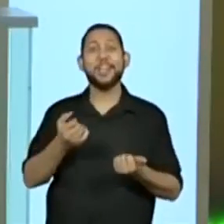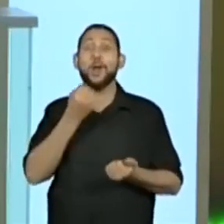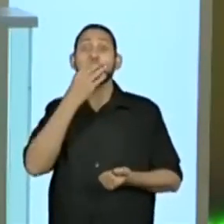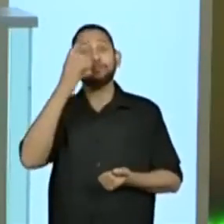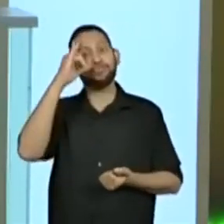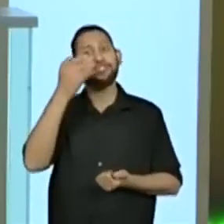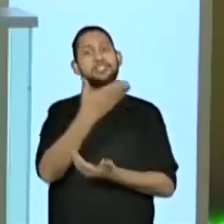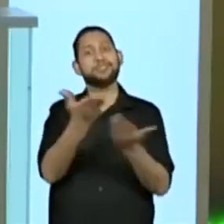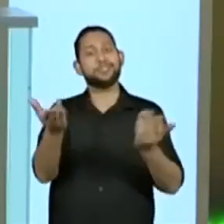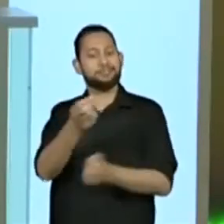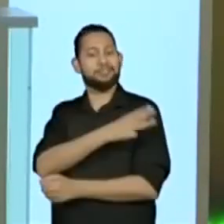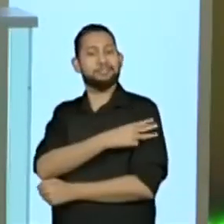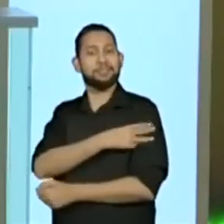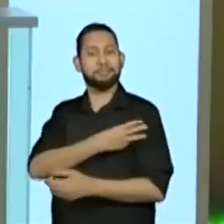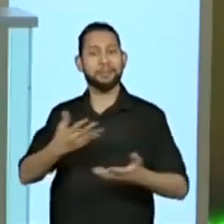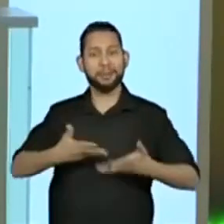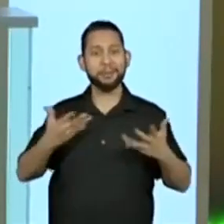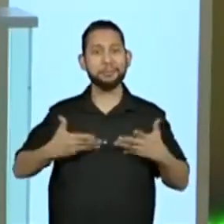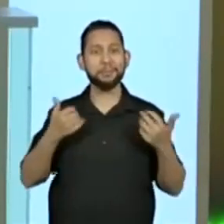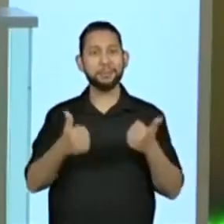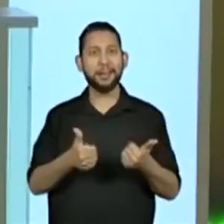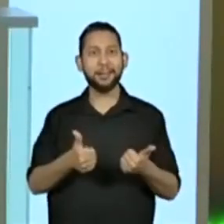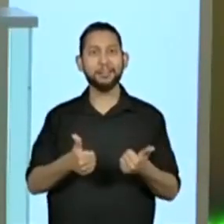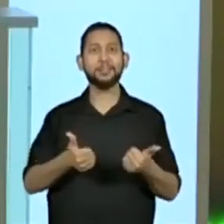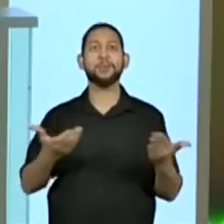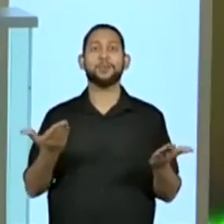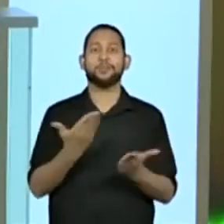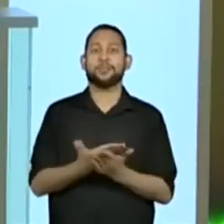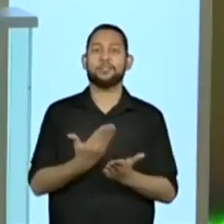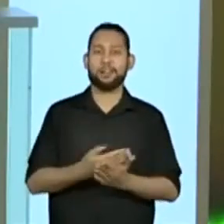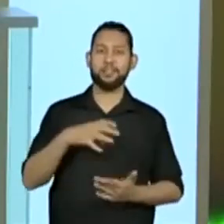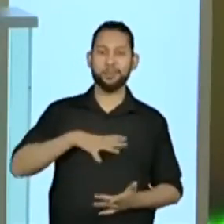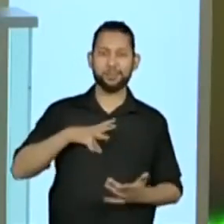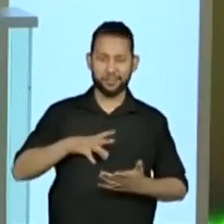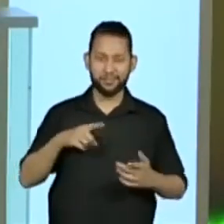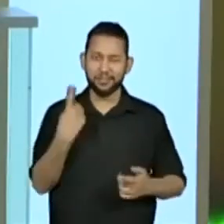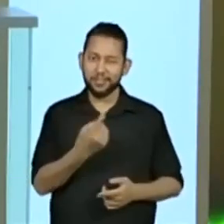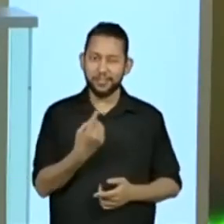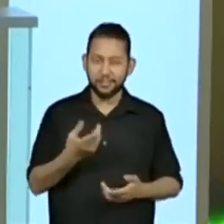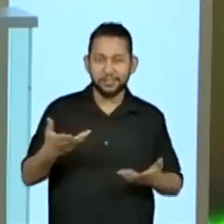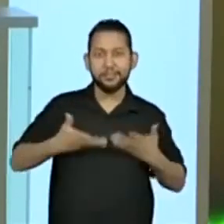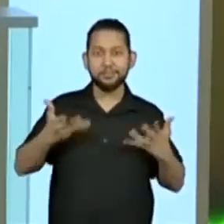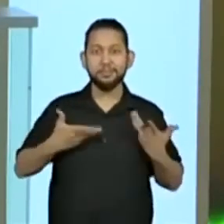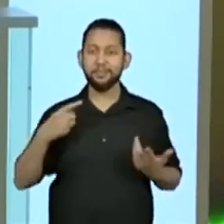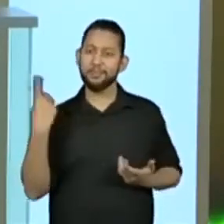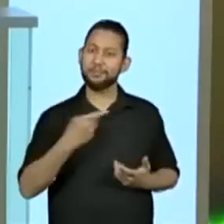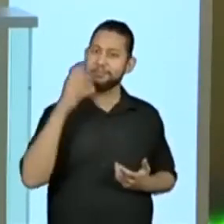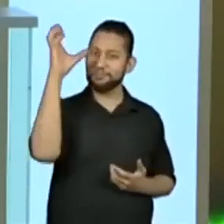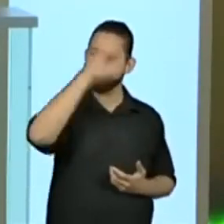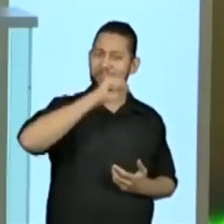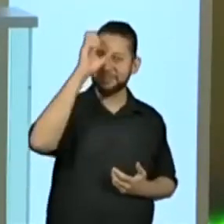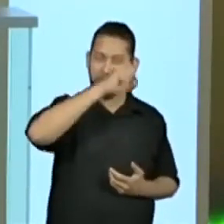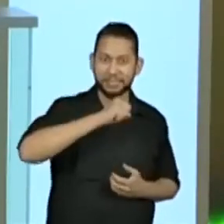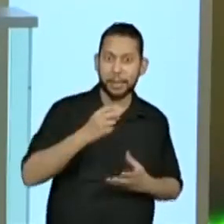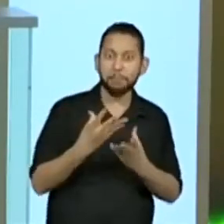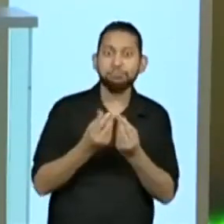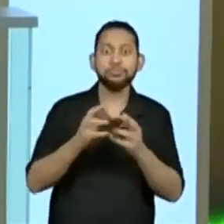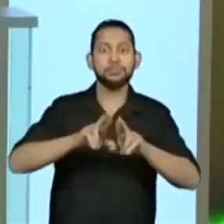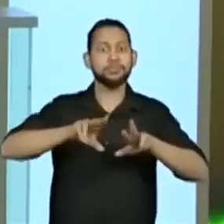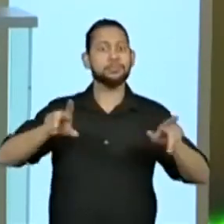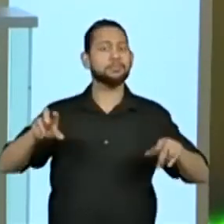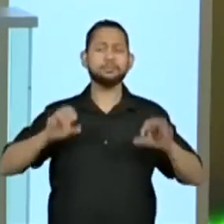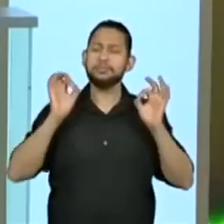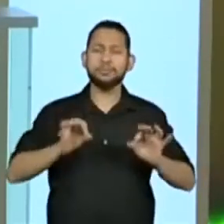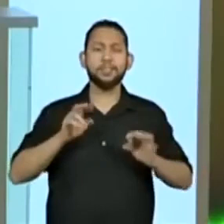animada do terceiro ano! Todo mundo aí, apostos para essa aula de língua portuguesa, para a gente aprender muito juntos. Tenho certeza que vocês vão